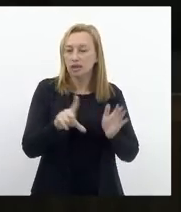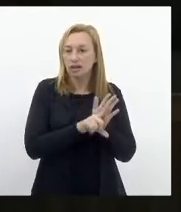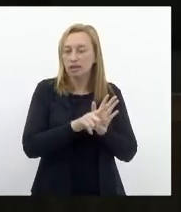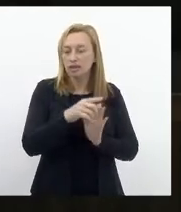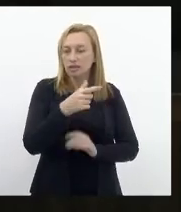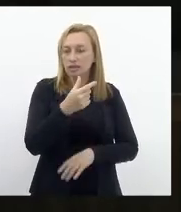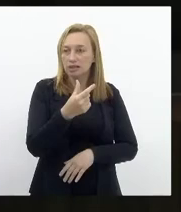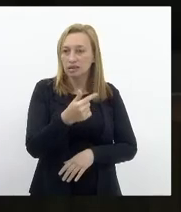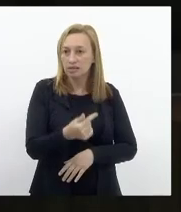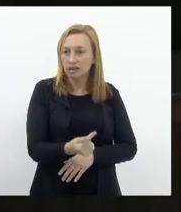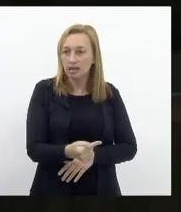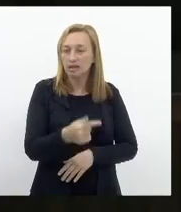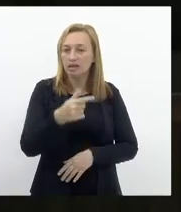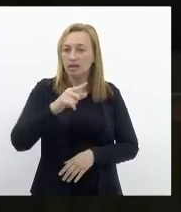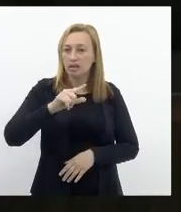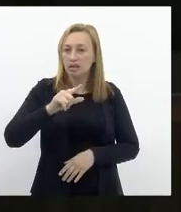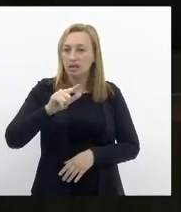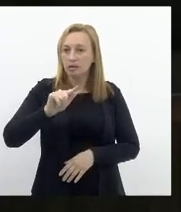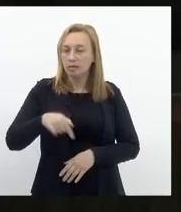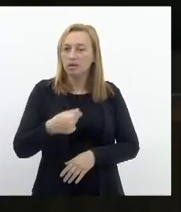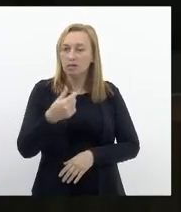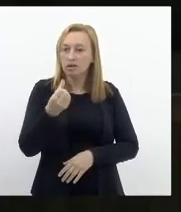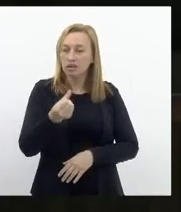.106, de 2018,